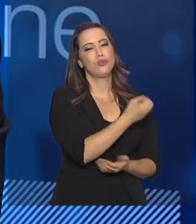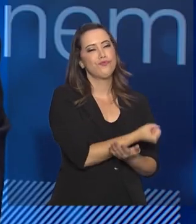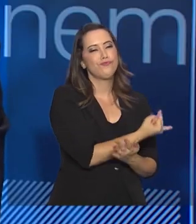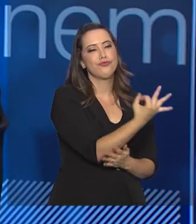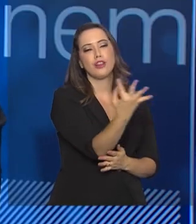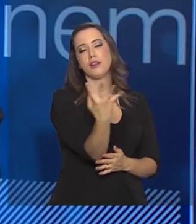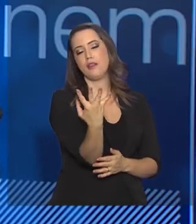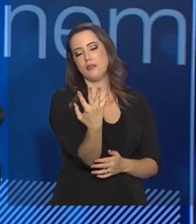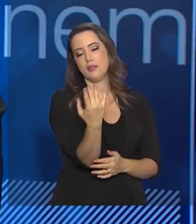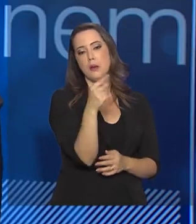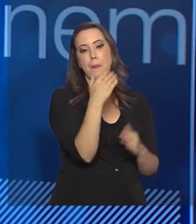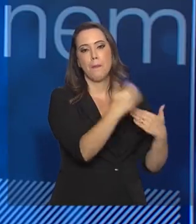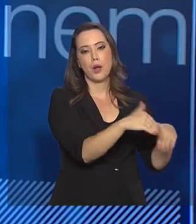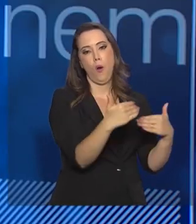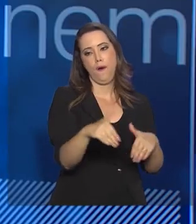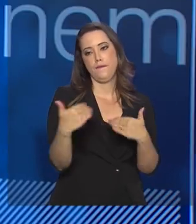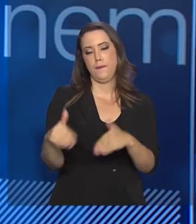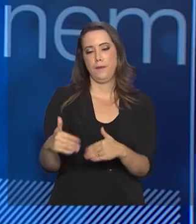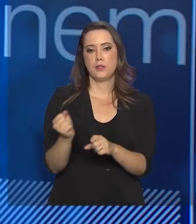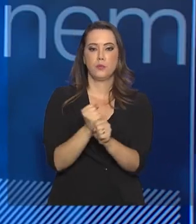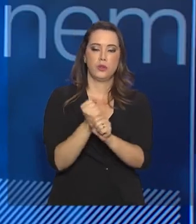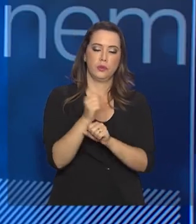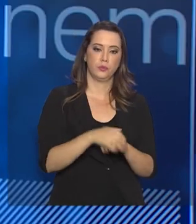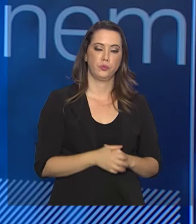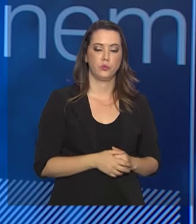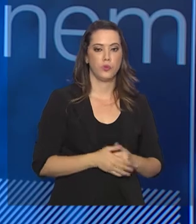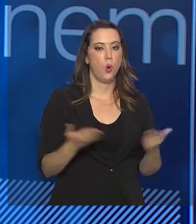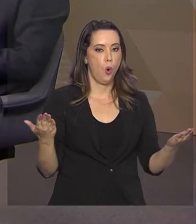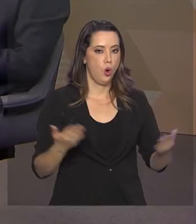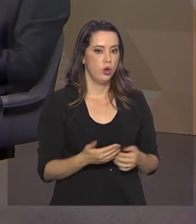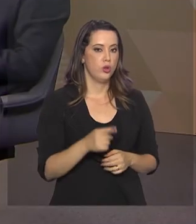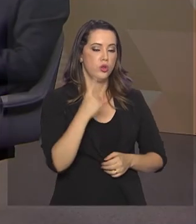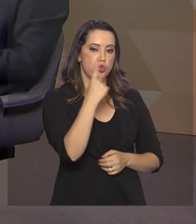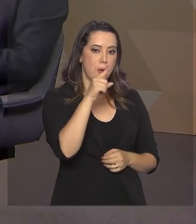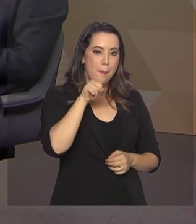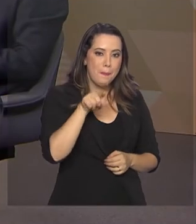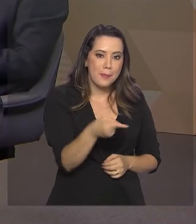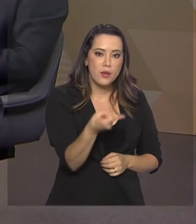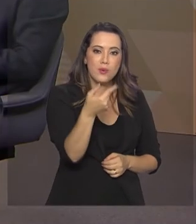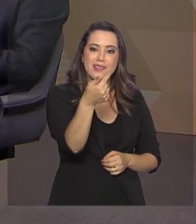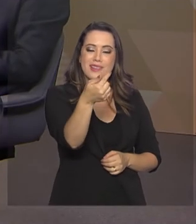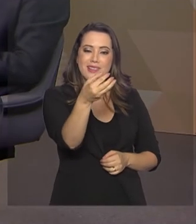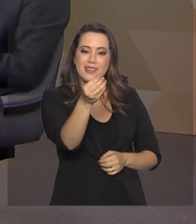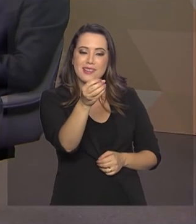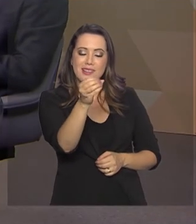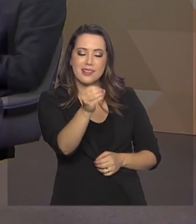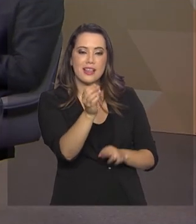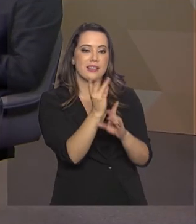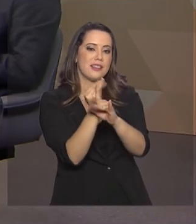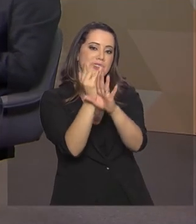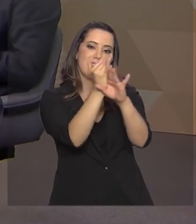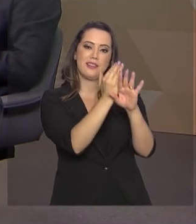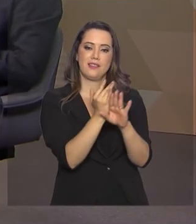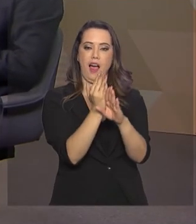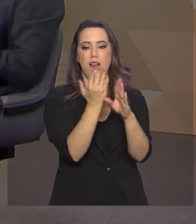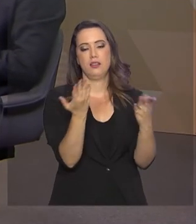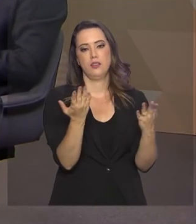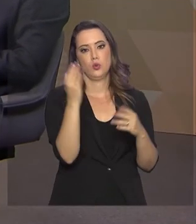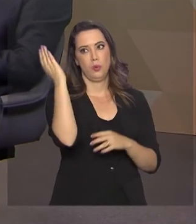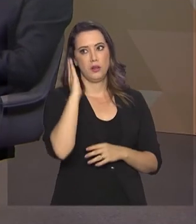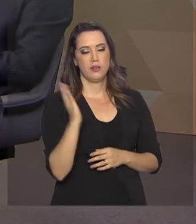Outra coisa, a gente faz prova em 1.700 cidades hoje no país. Fazendo em vários dias, a gente pode fazer provas em mais cidades.